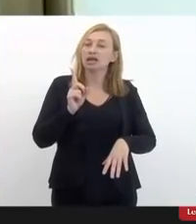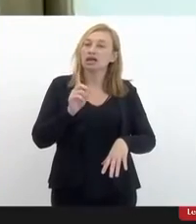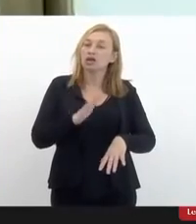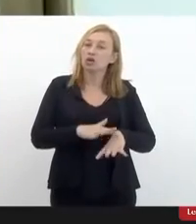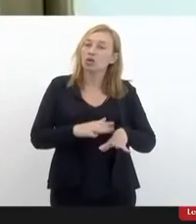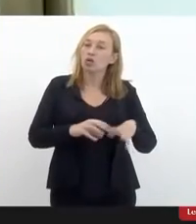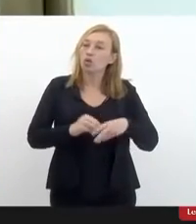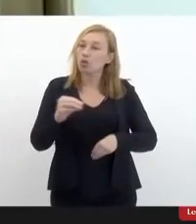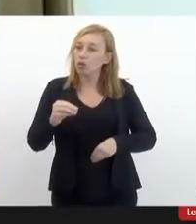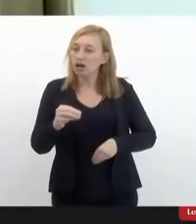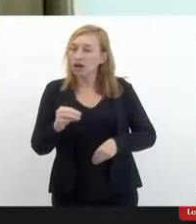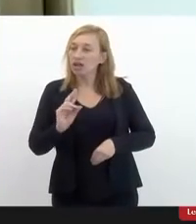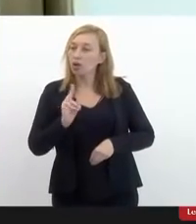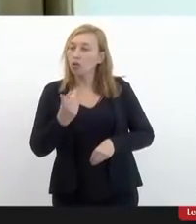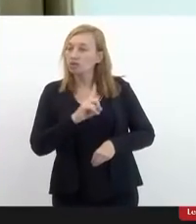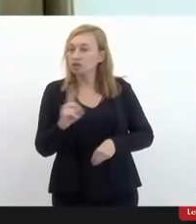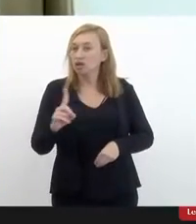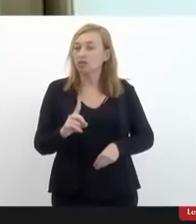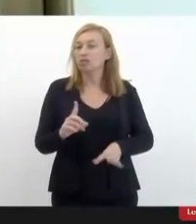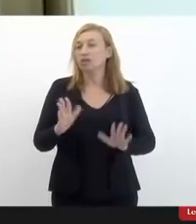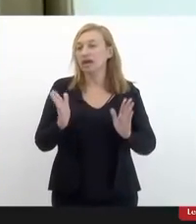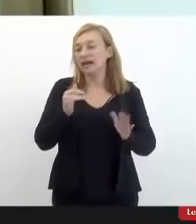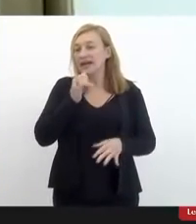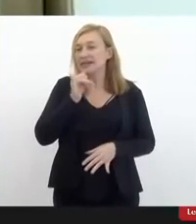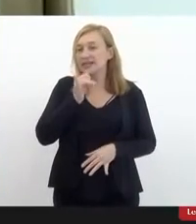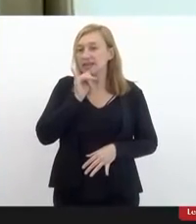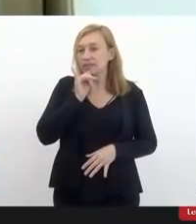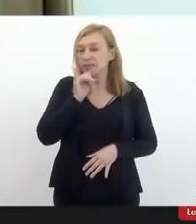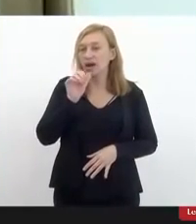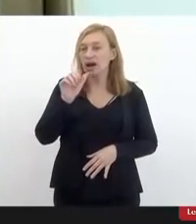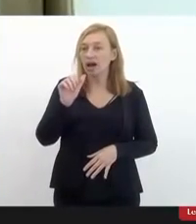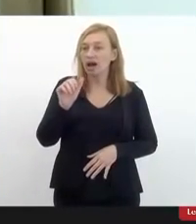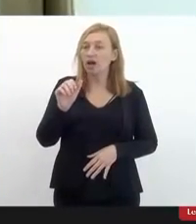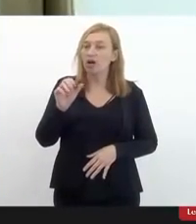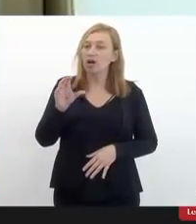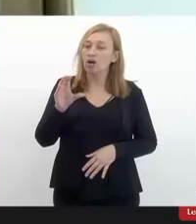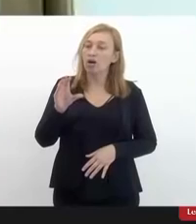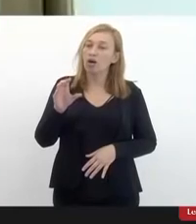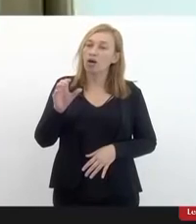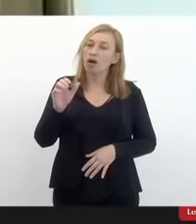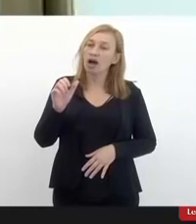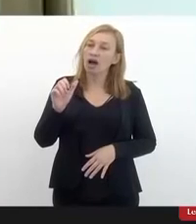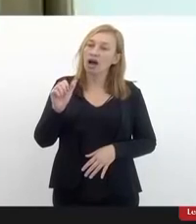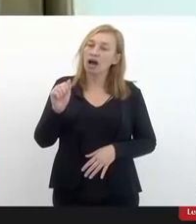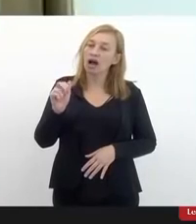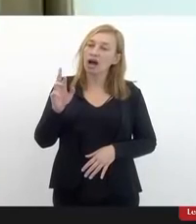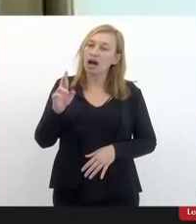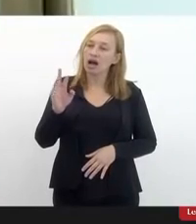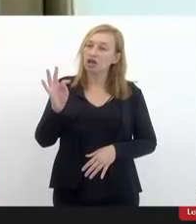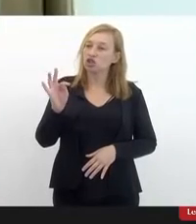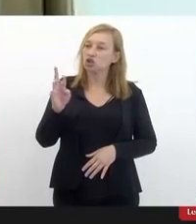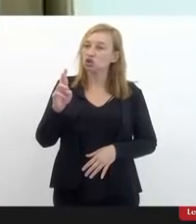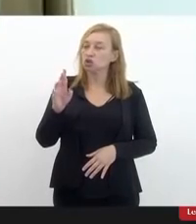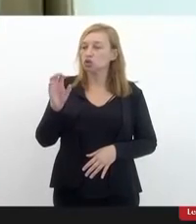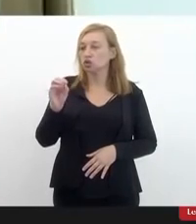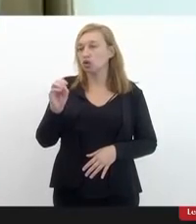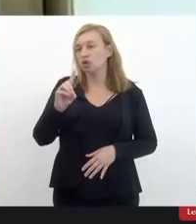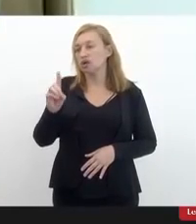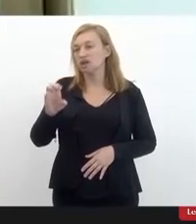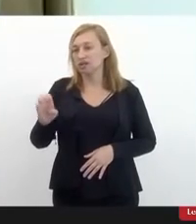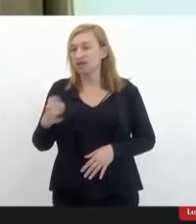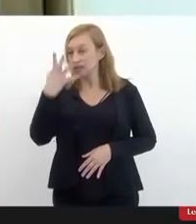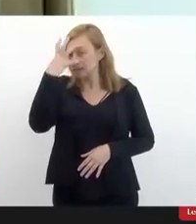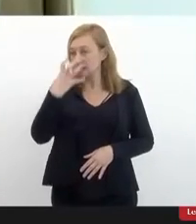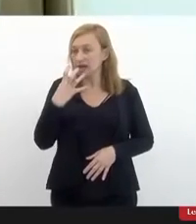Por exemplo, quem tem uma coxoartrose gravíssima, ele às vezes não tem condições de saúde ou ele não tem